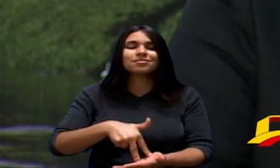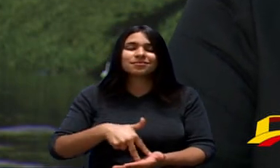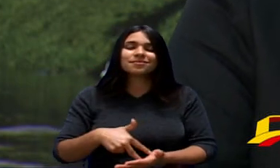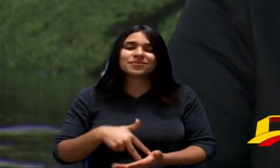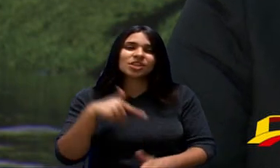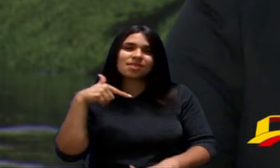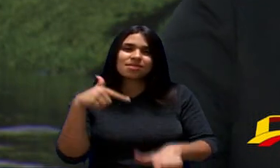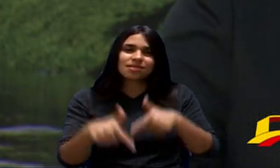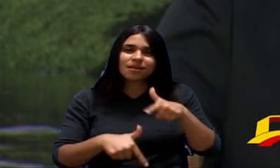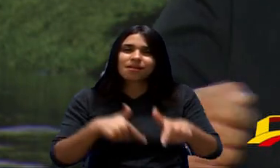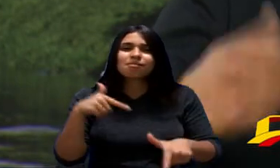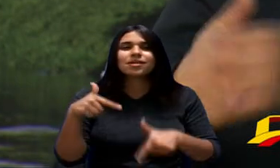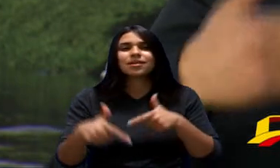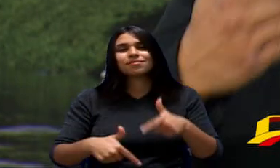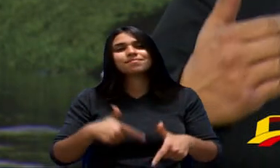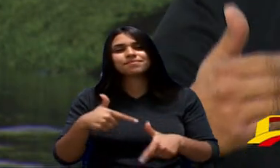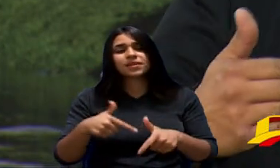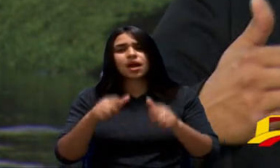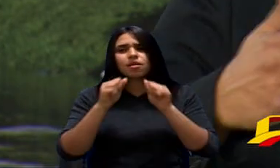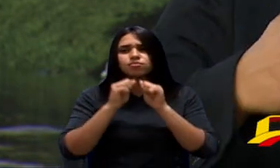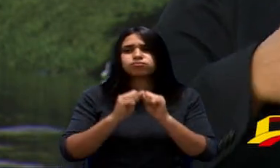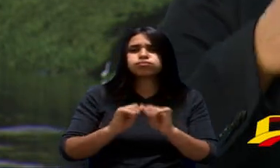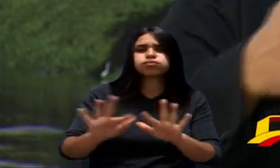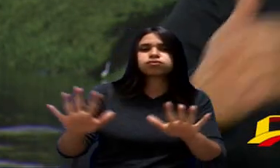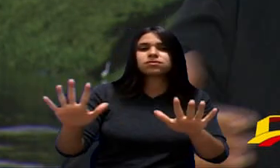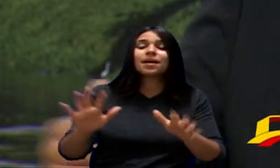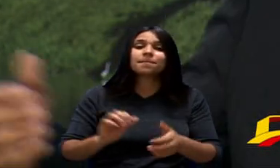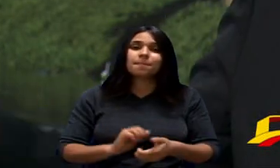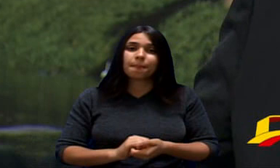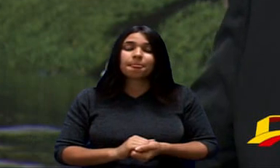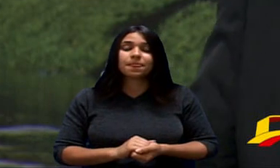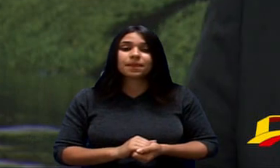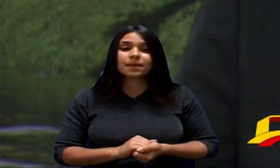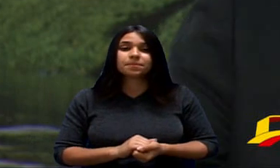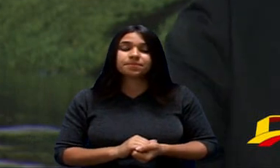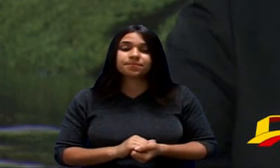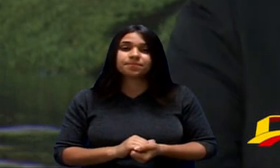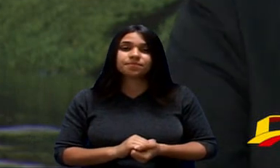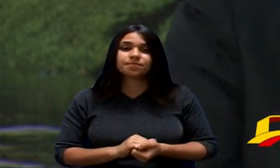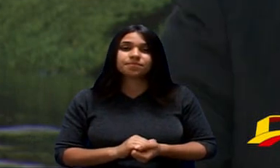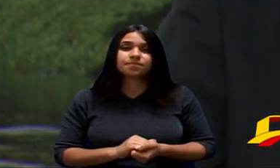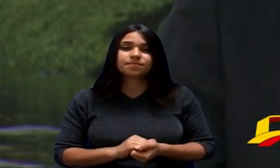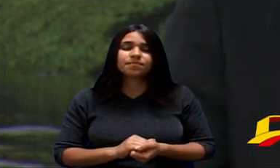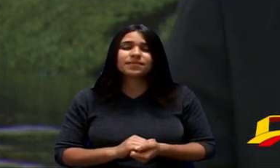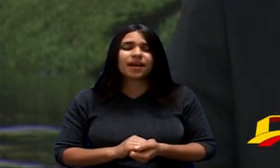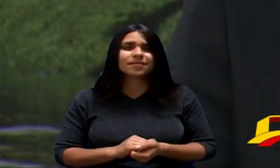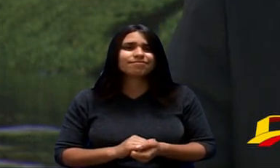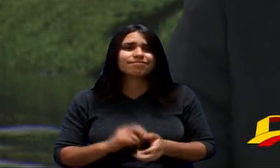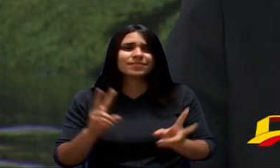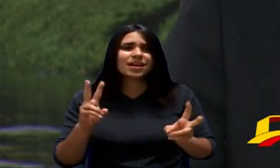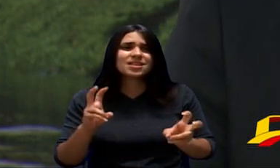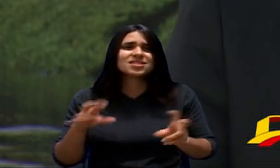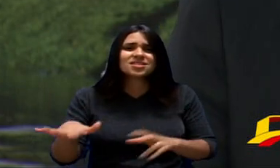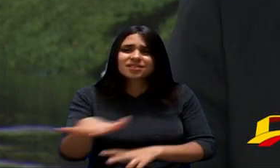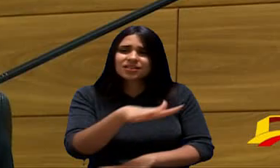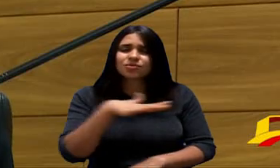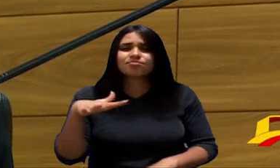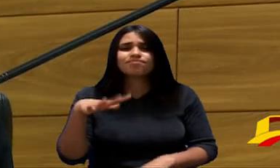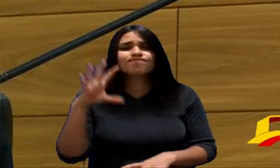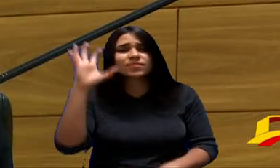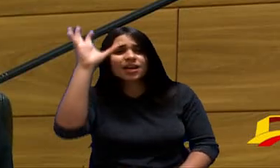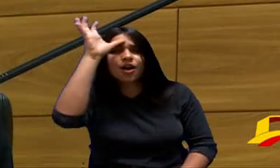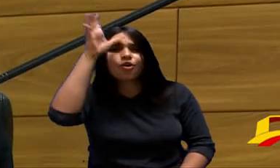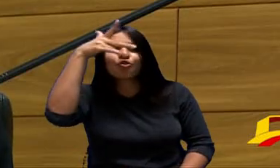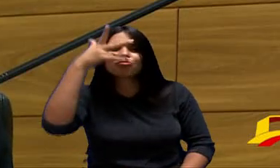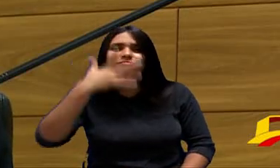Trabalhar E ter Essa Divulgação Em razão Dessas Essas situações Que o nosso Município Está passando E nossa